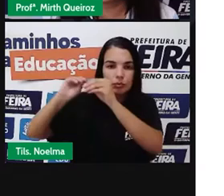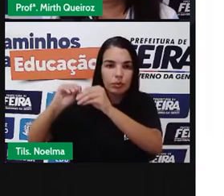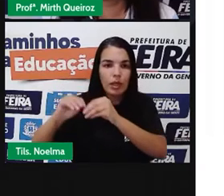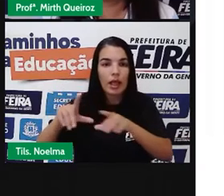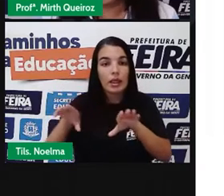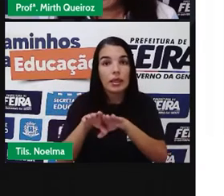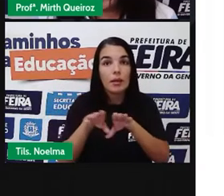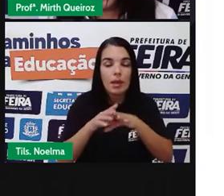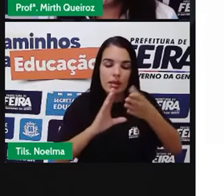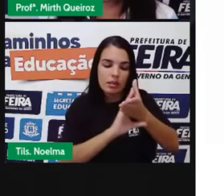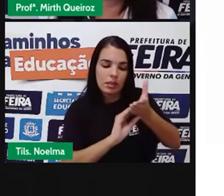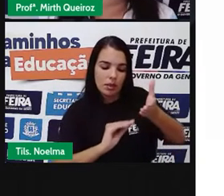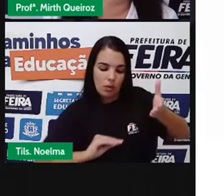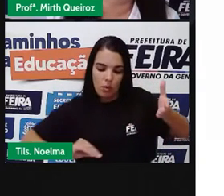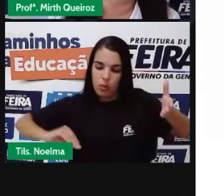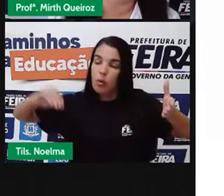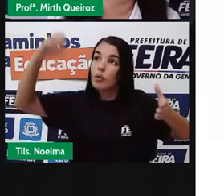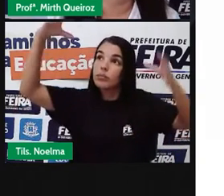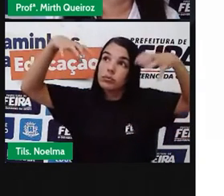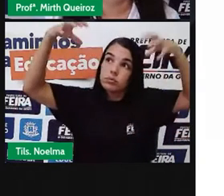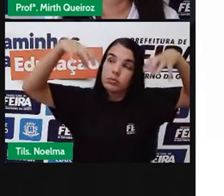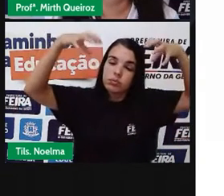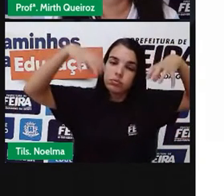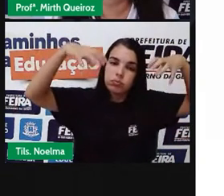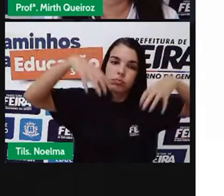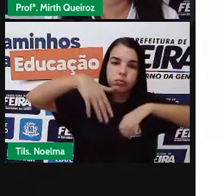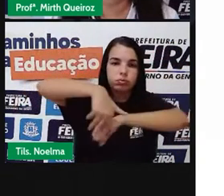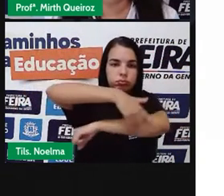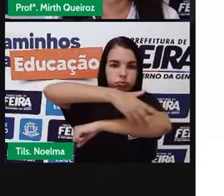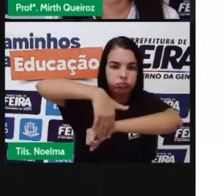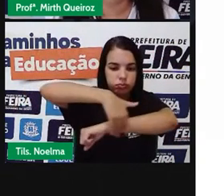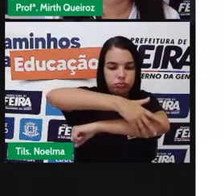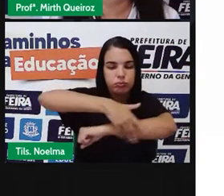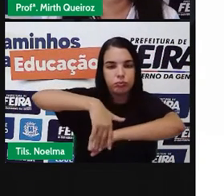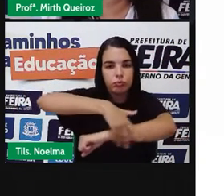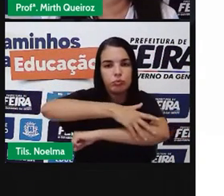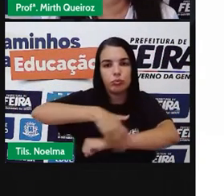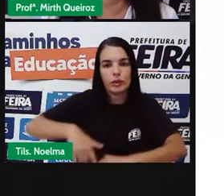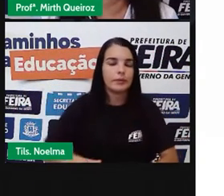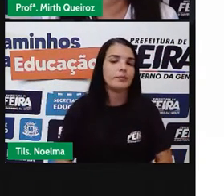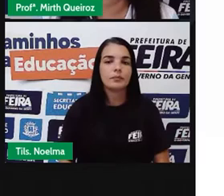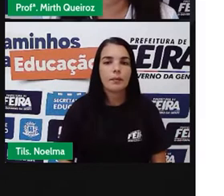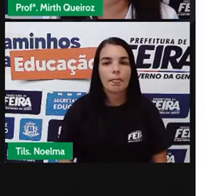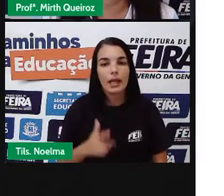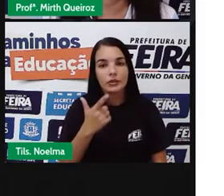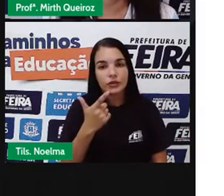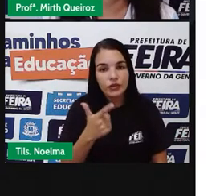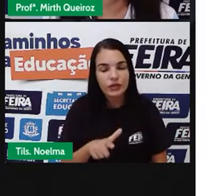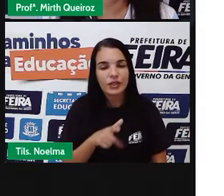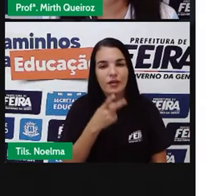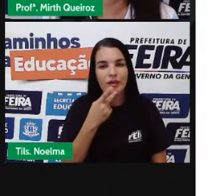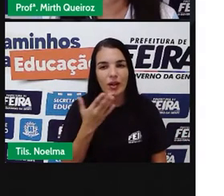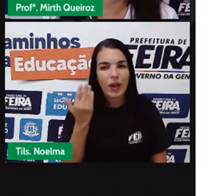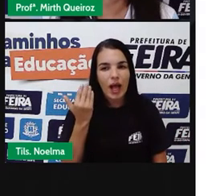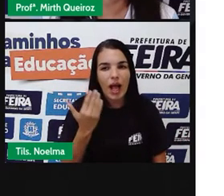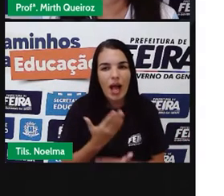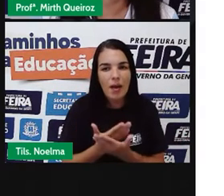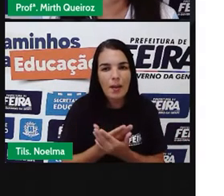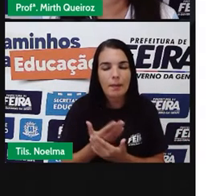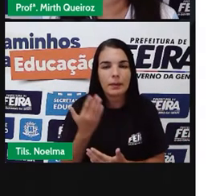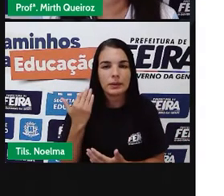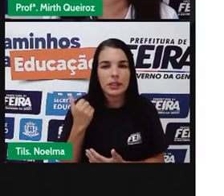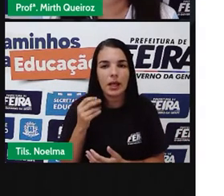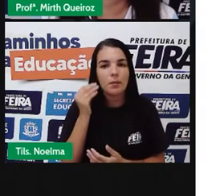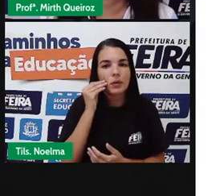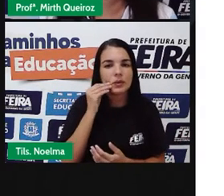fluviais, né? Urbanas. Foi o que eu falei com vocês na outra aula e a gente tem aqui os símbolos aqui do